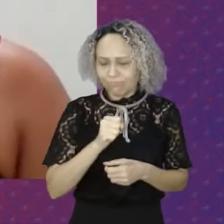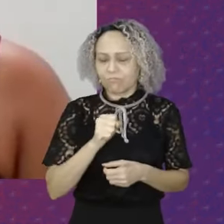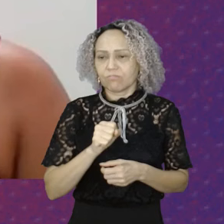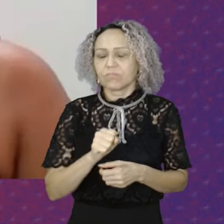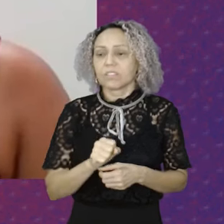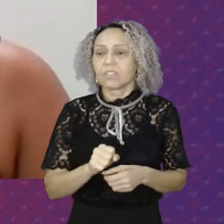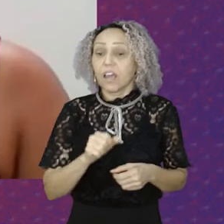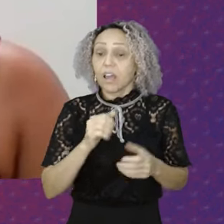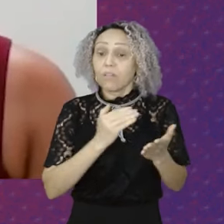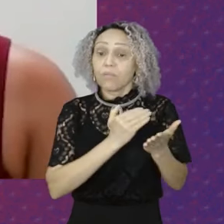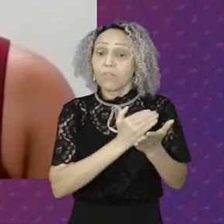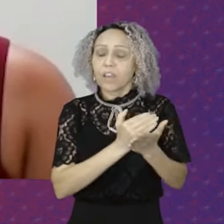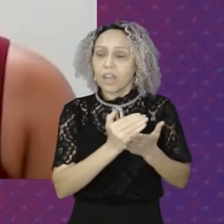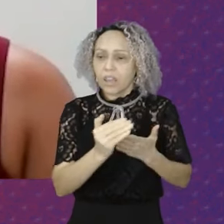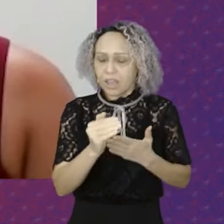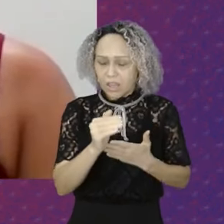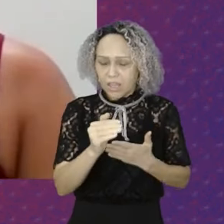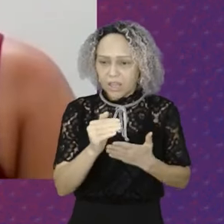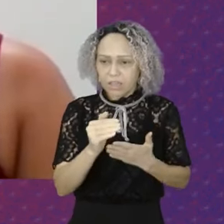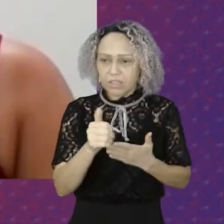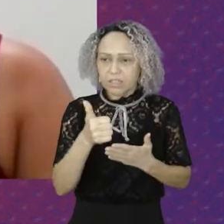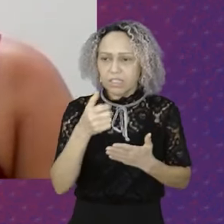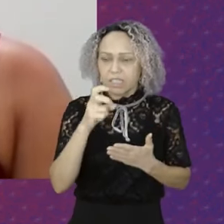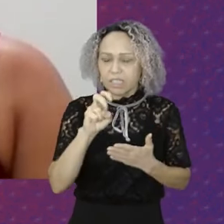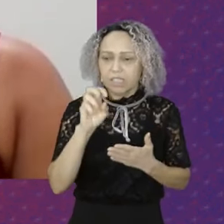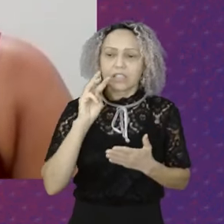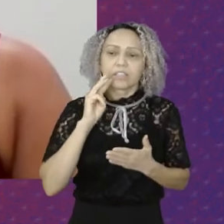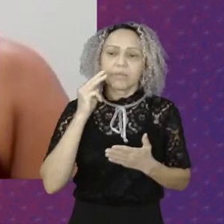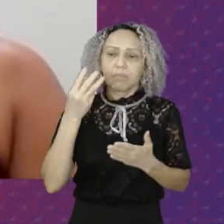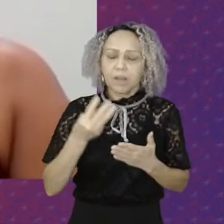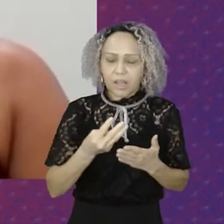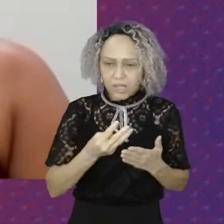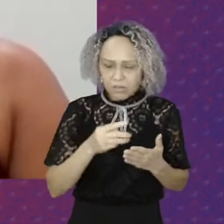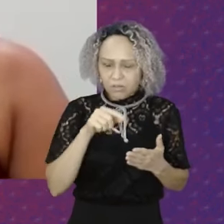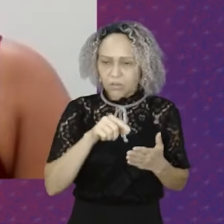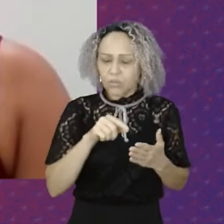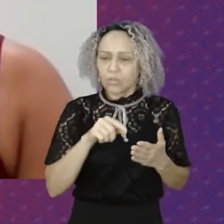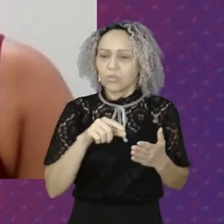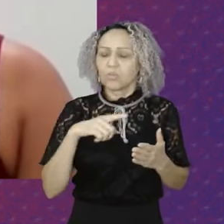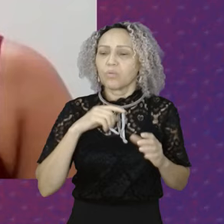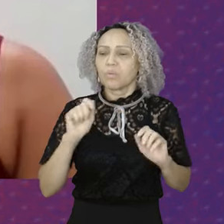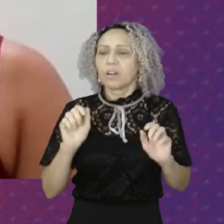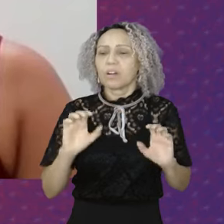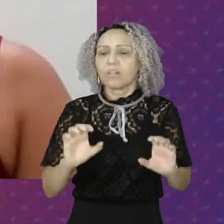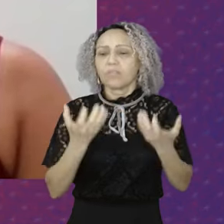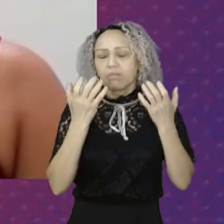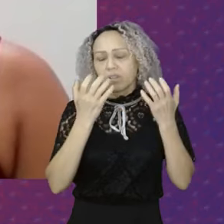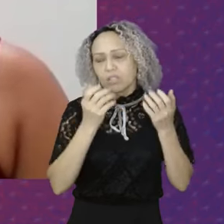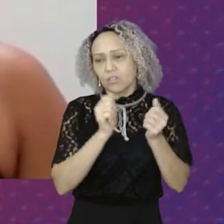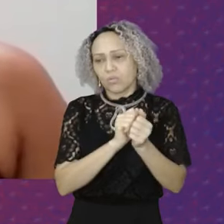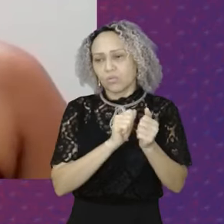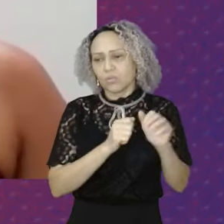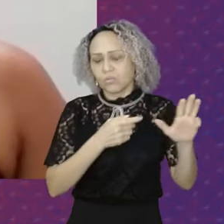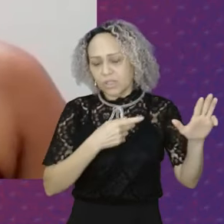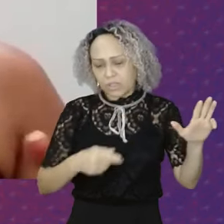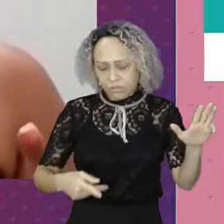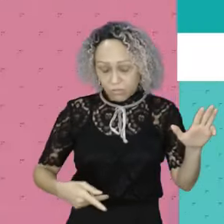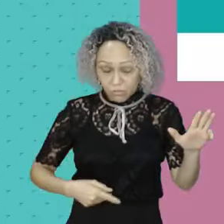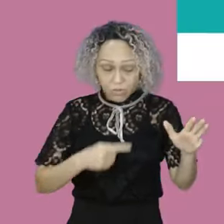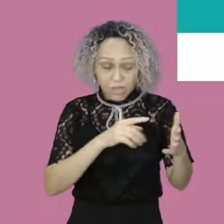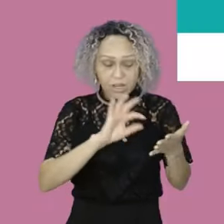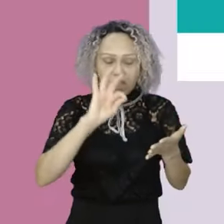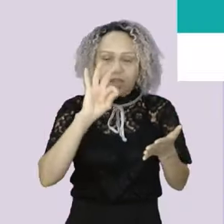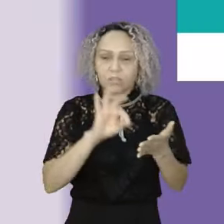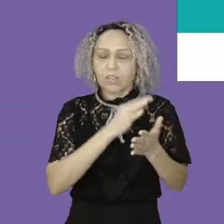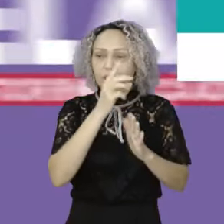No dia 15 de março Em uma atividade Junto com o presidente Lula E que assinou Decreto De lançamento Do PRONASI